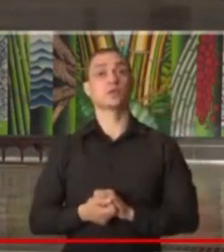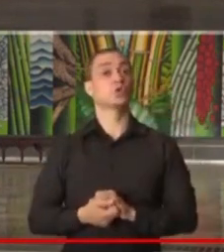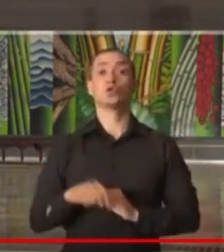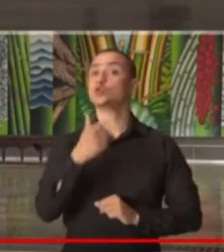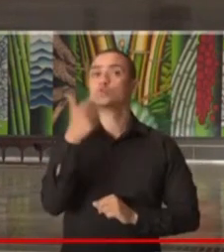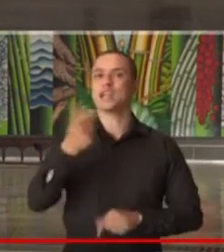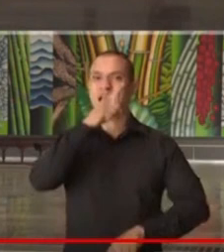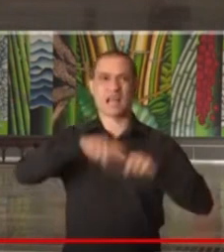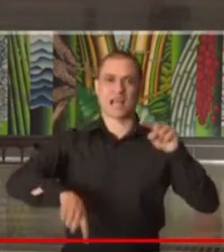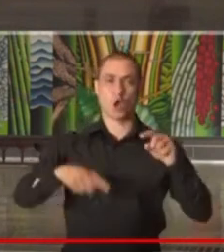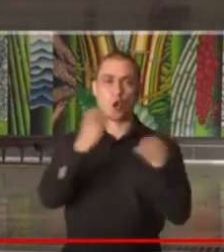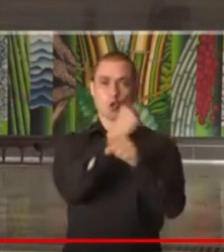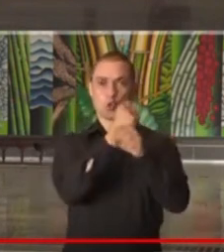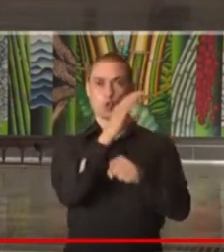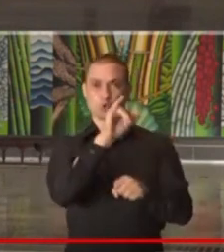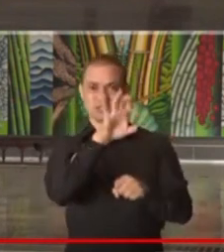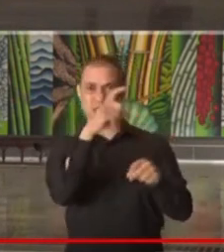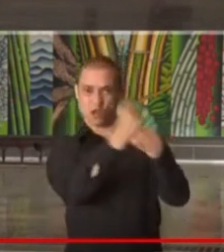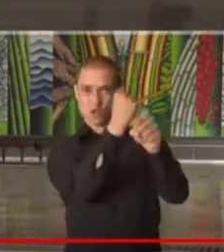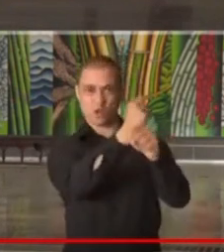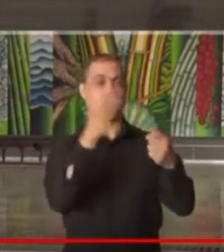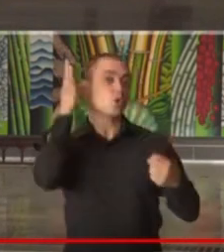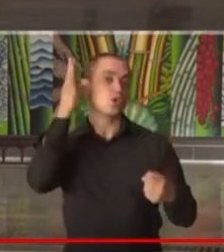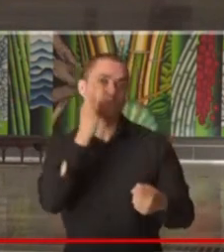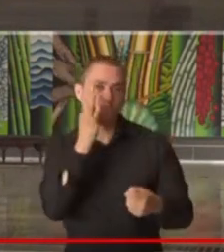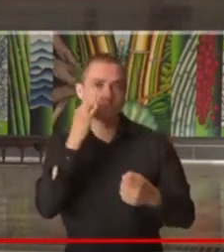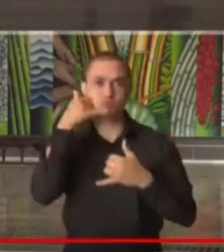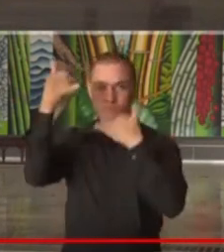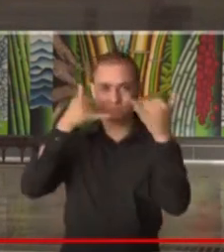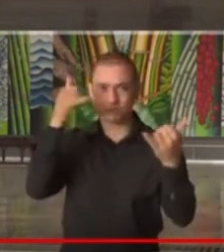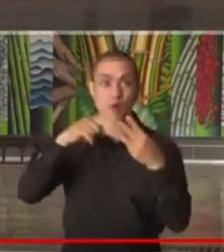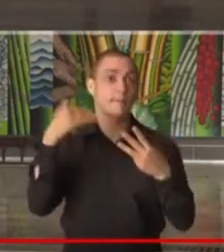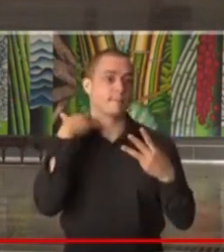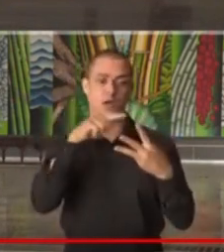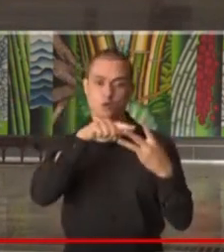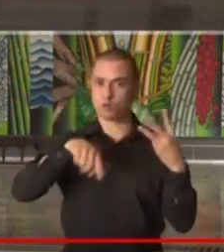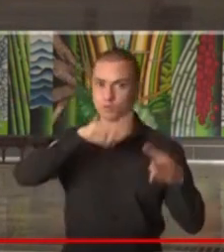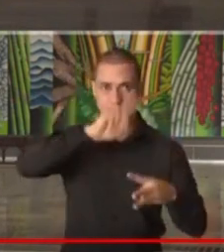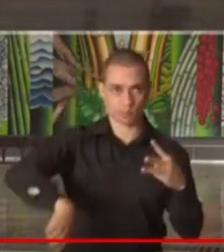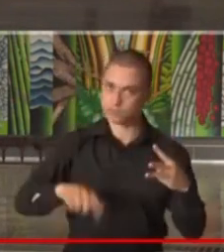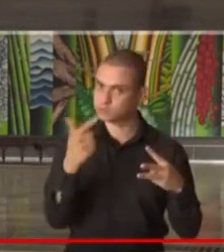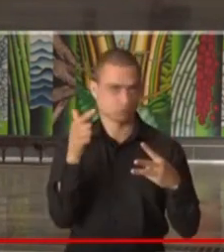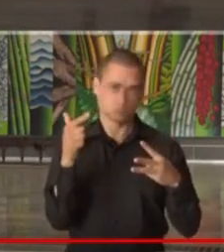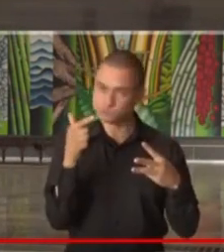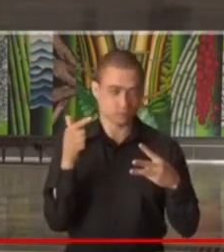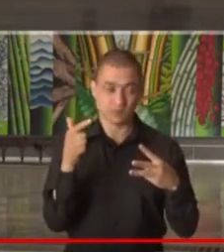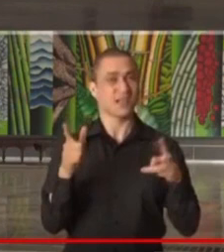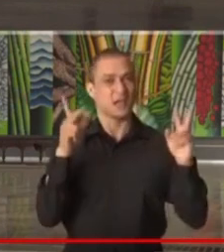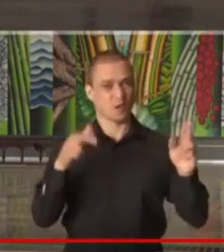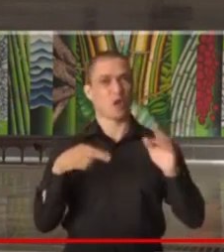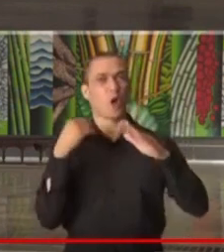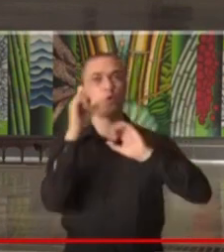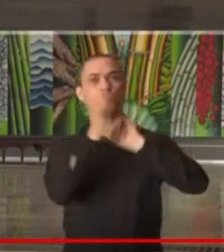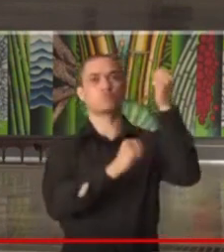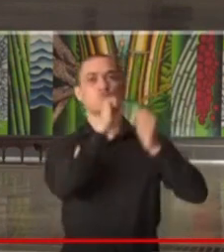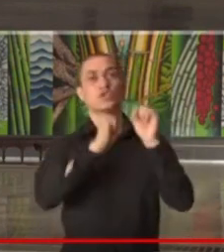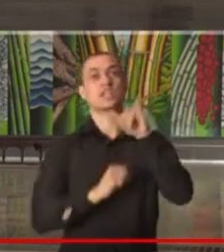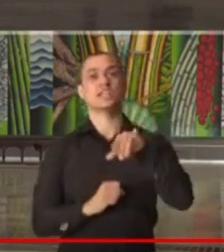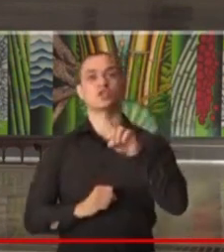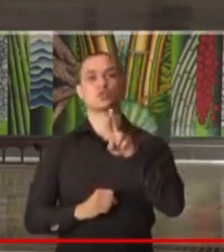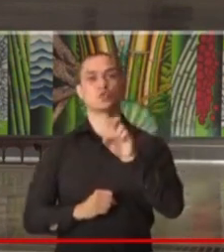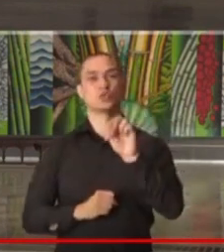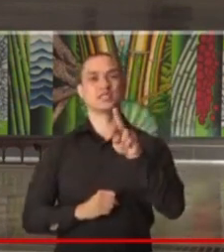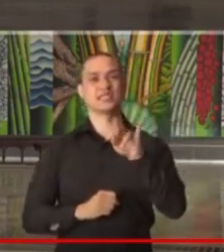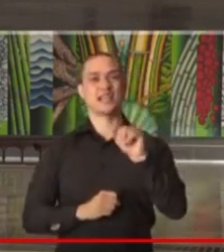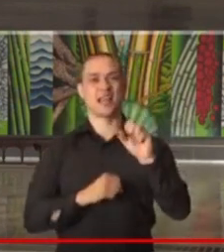restrição para construção civil, telemarketing e bancos. O princípio é o mesmo das indústrias. Aqueles que atuam na